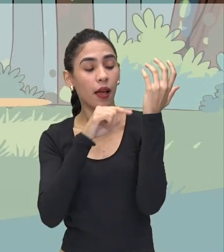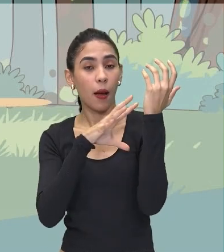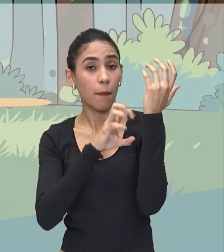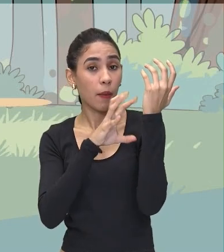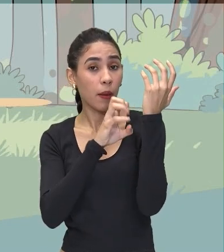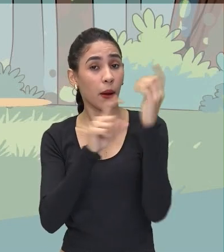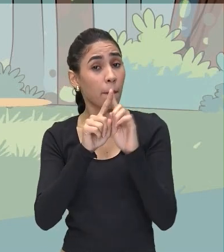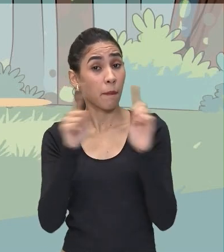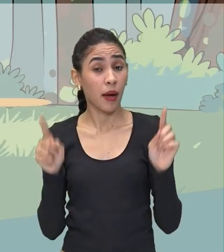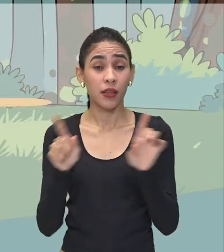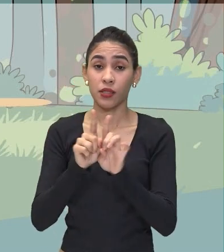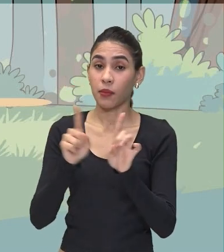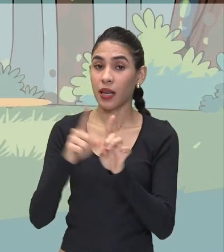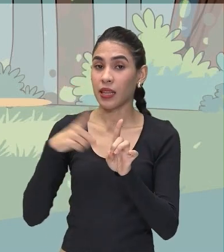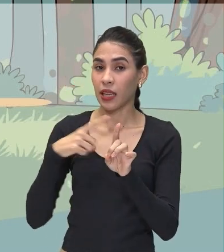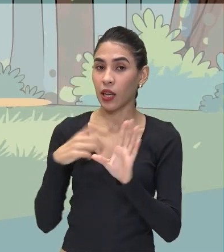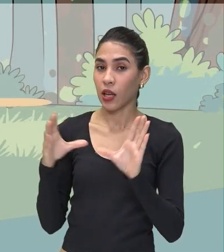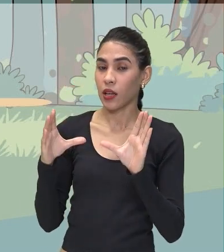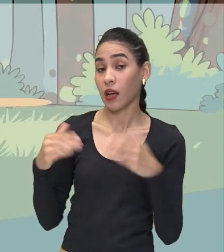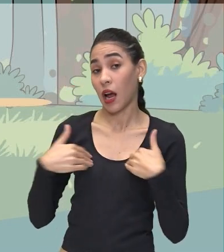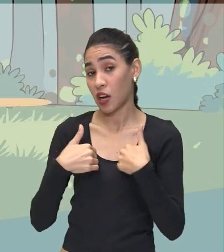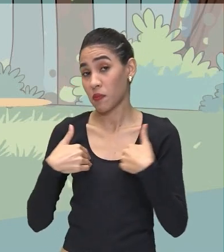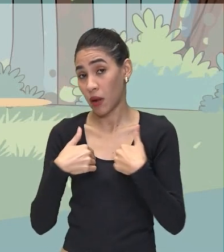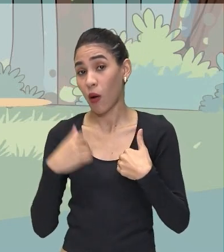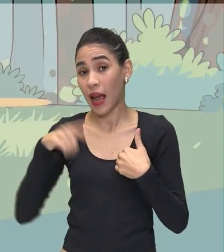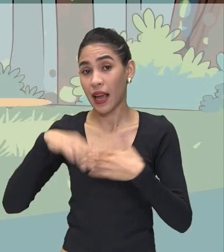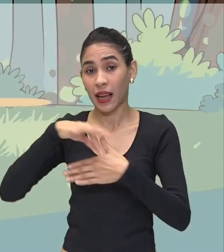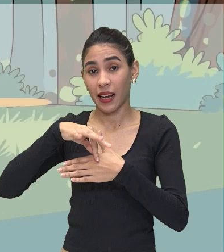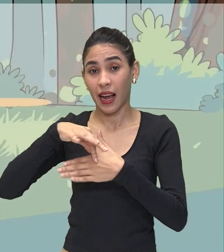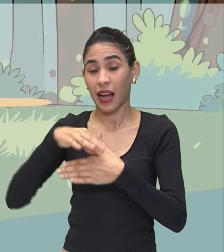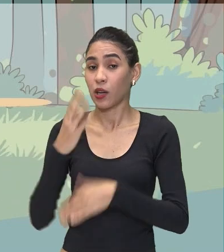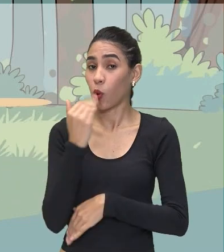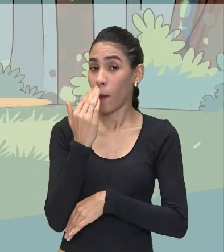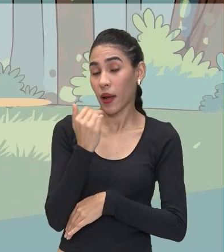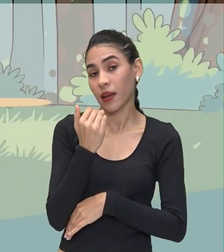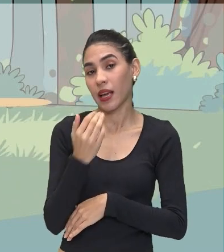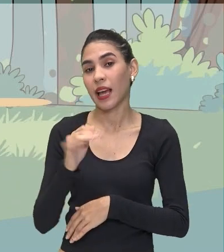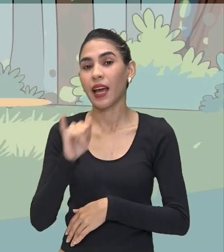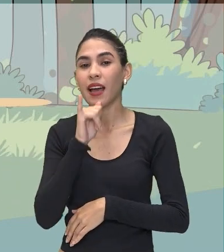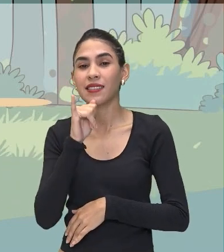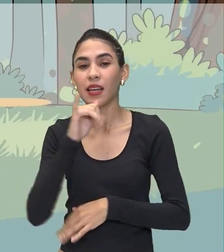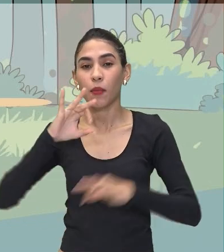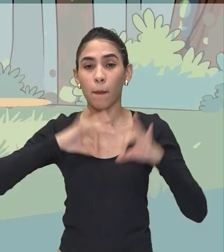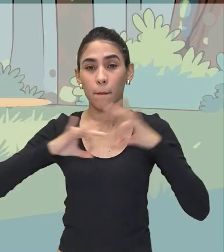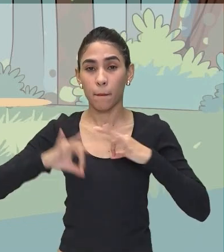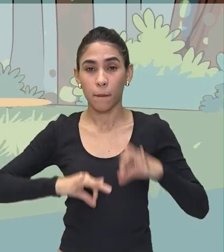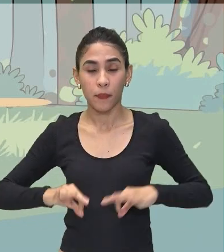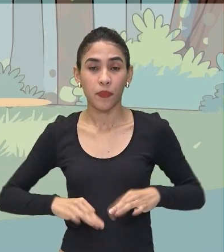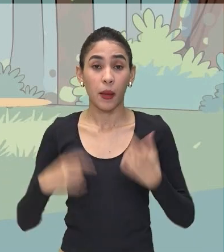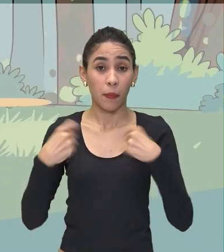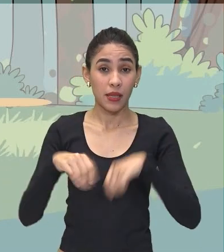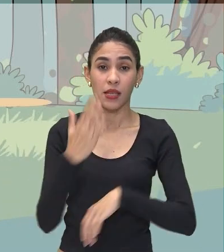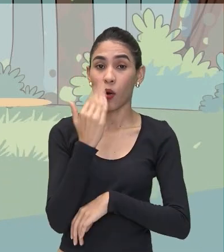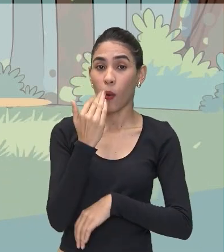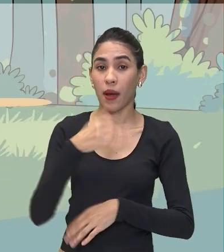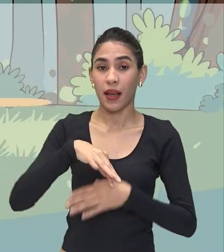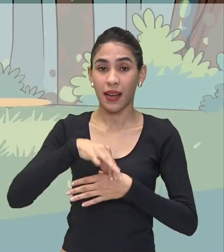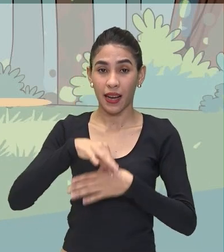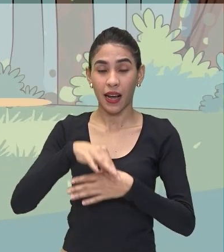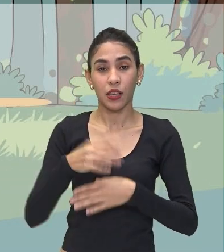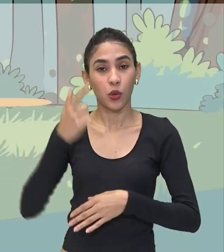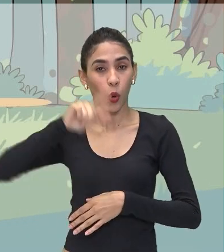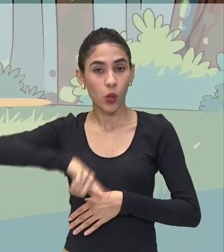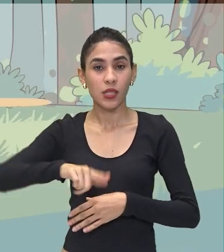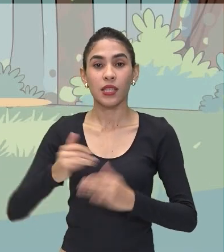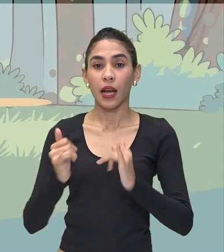tem animais Que são carnívoros Como é o caso da onça Que vai precisar Comer ali uma carne Para que ela consiga obter A sua